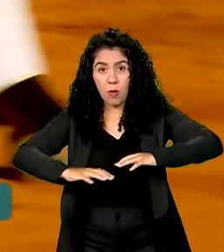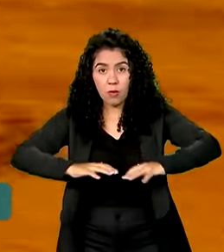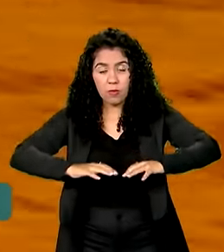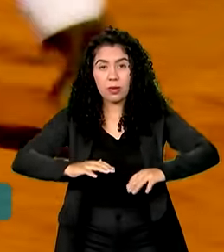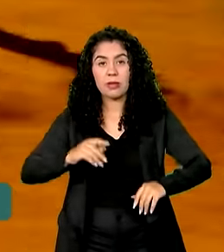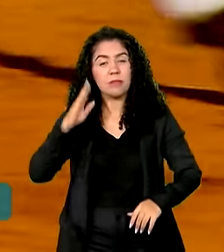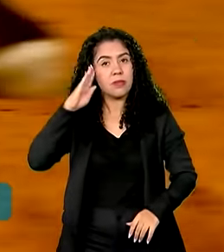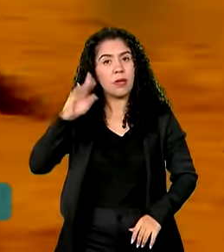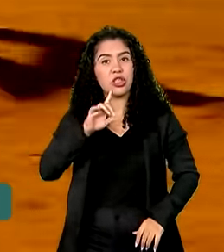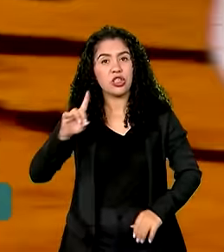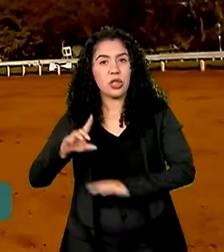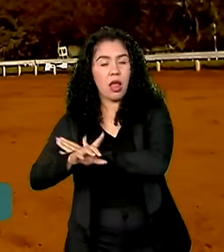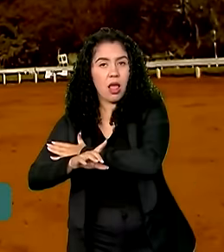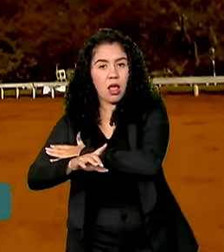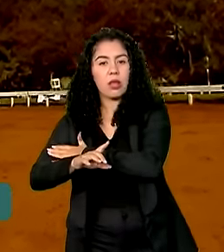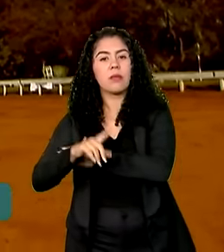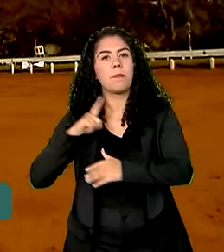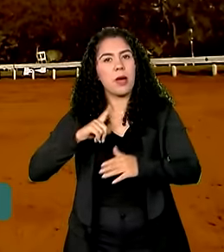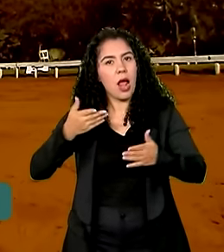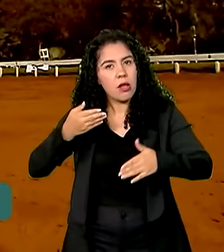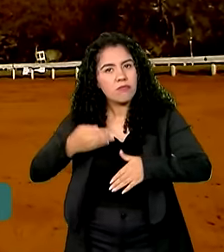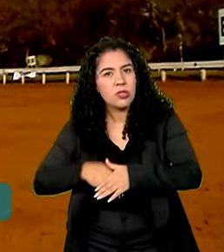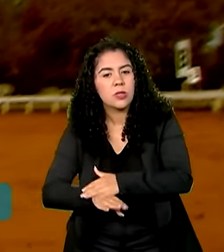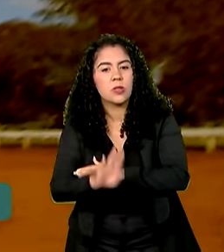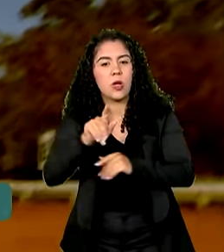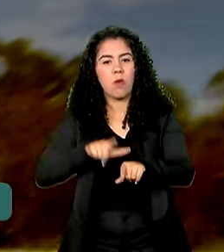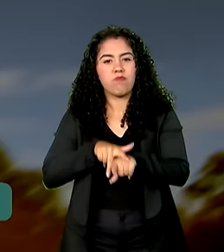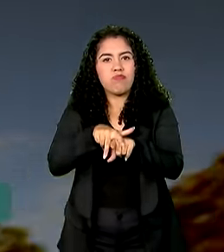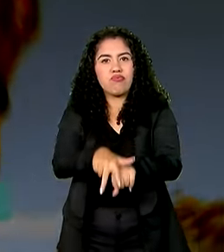na reabilitação, ele começou aulas de hipismo.